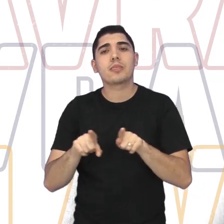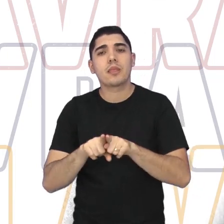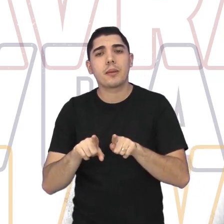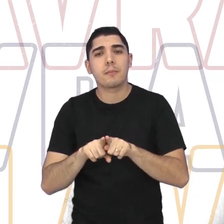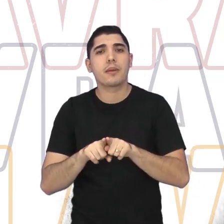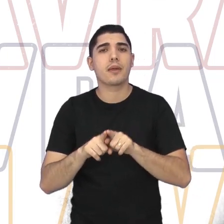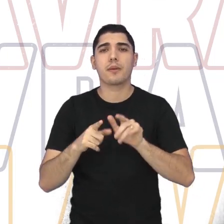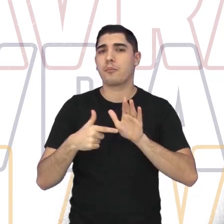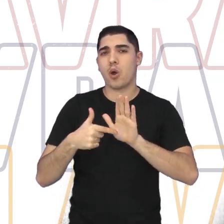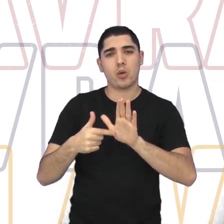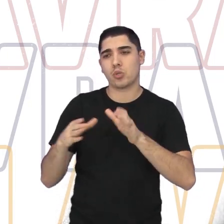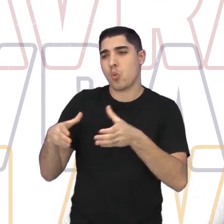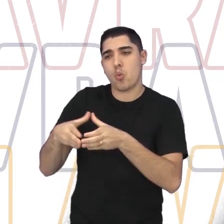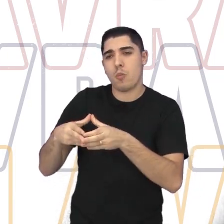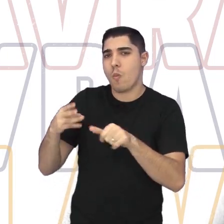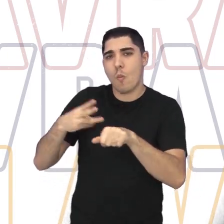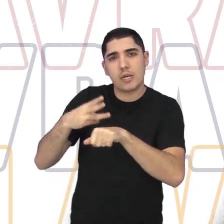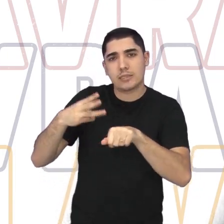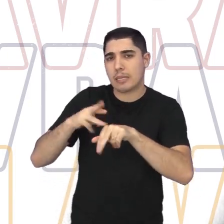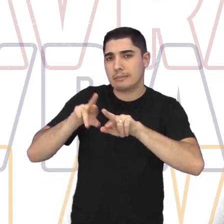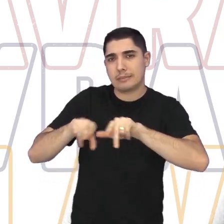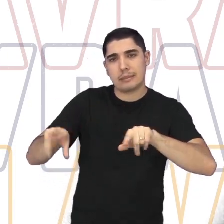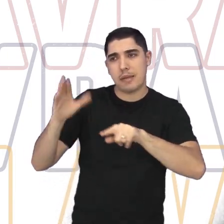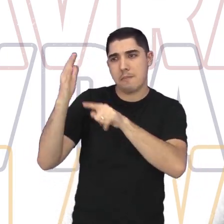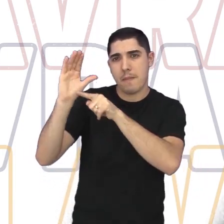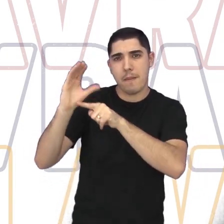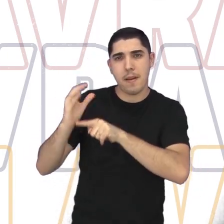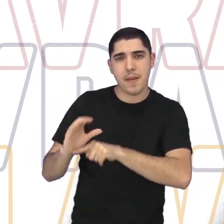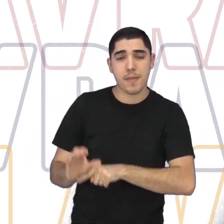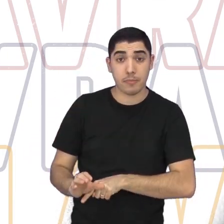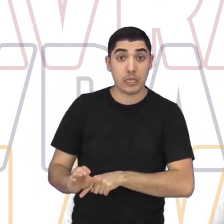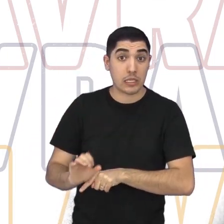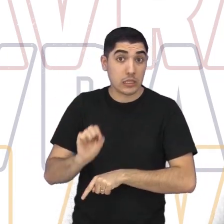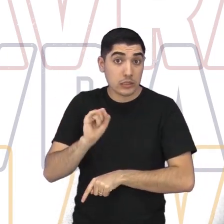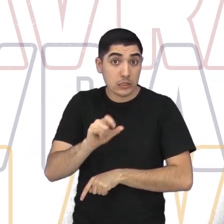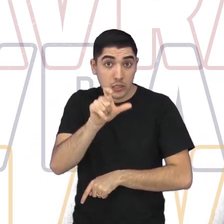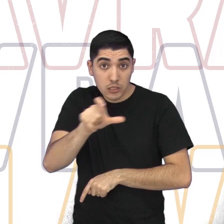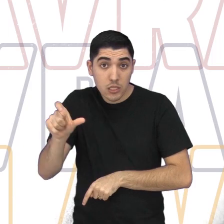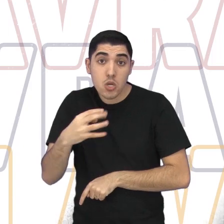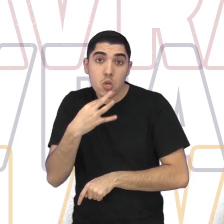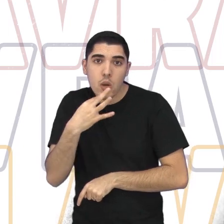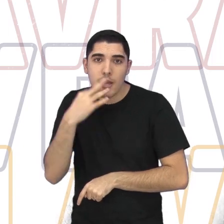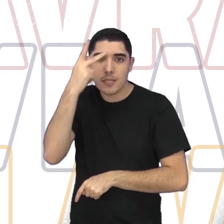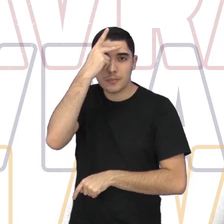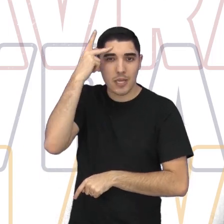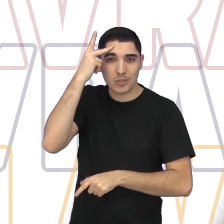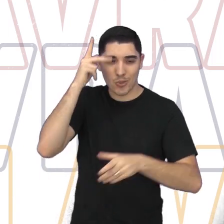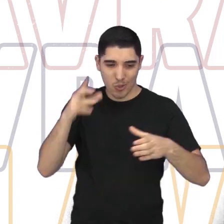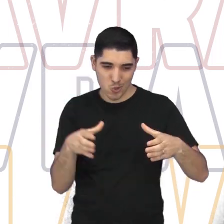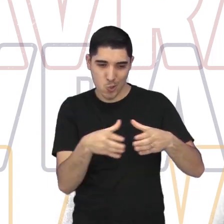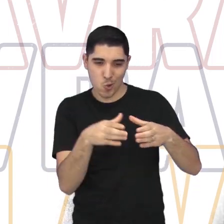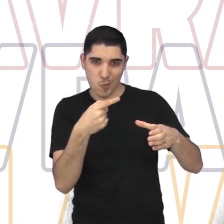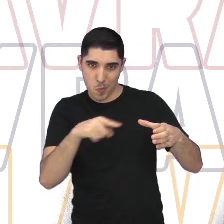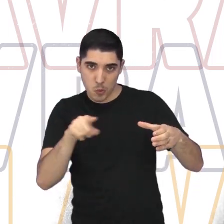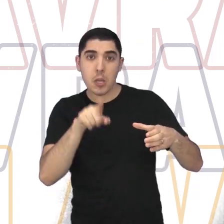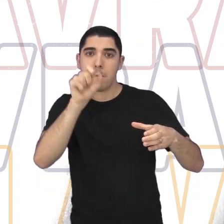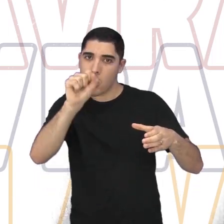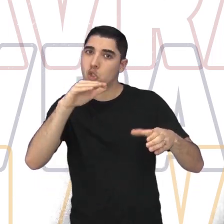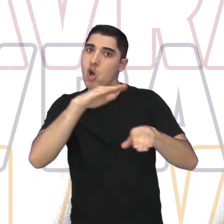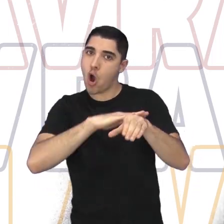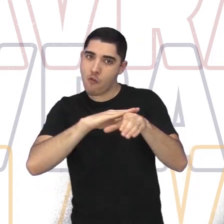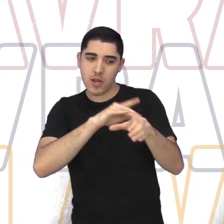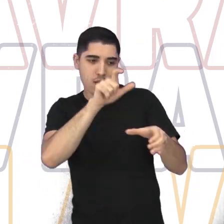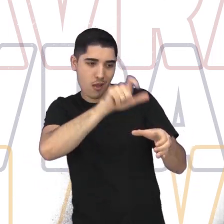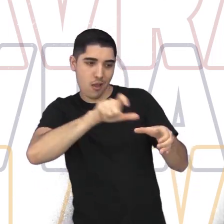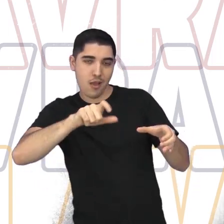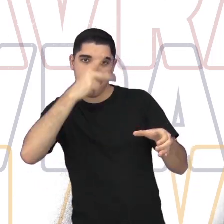histórico do WhatsApp e tudo mais. E também, se alguém conhece alguém do coro, pode falar diretamente com a pessoa